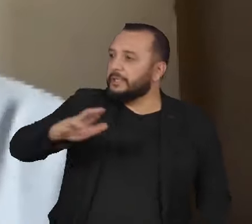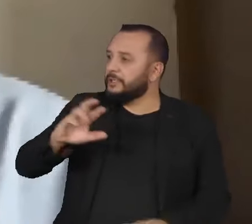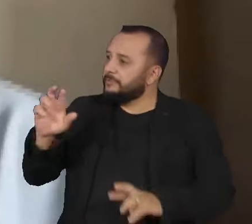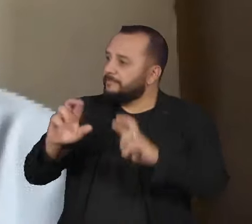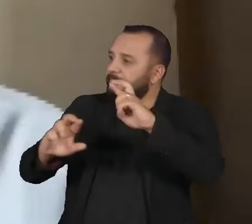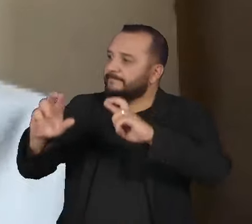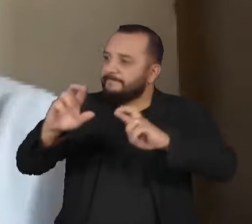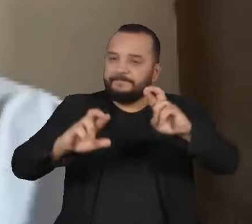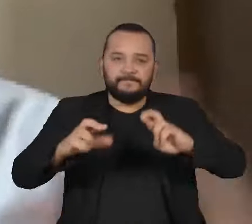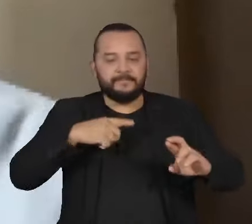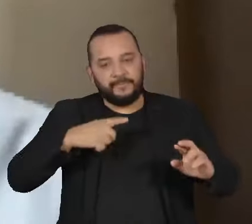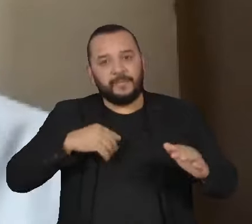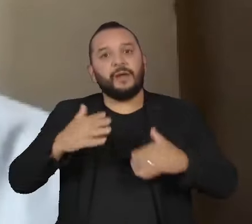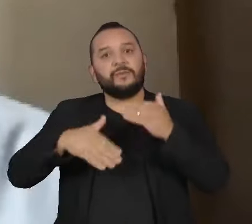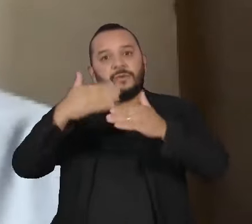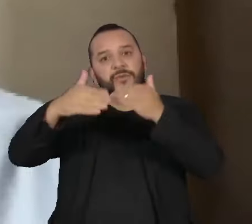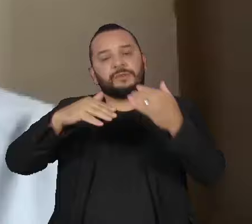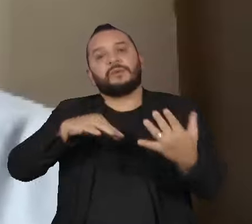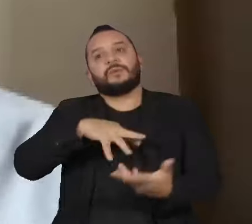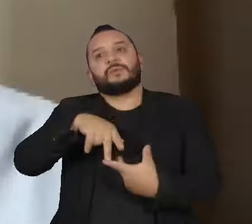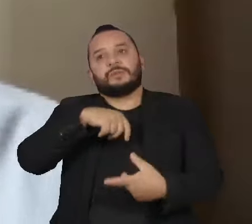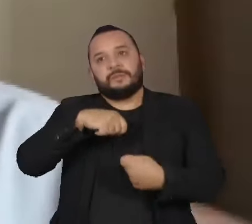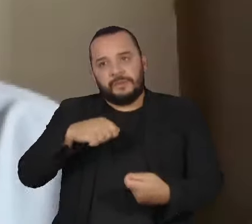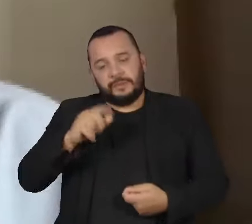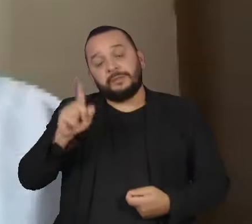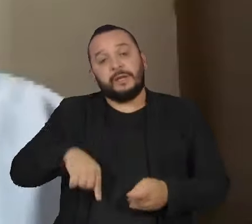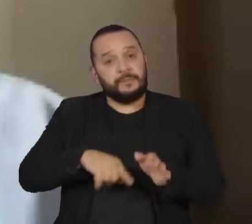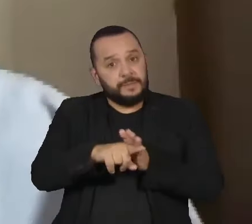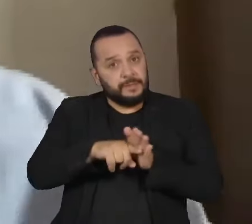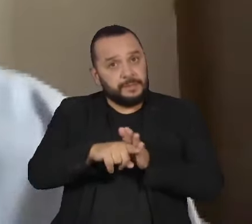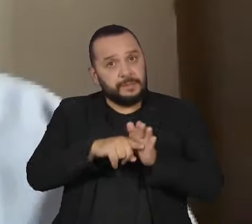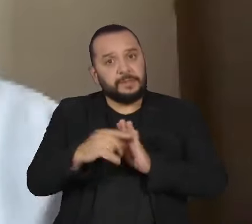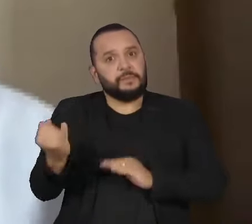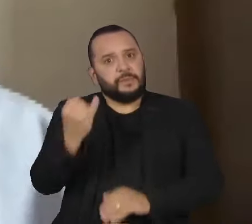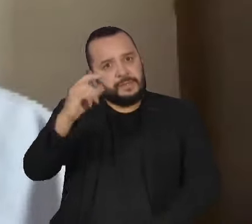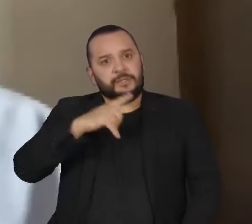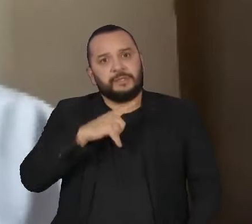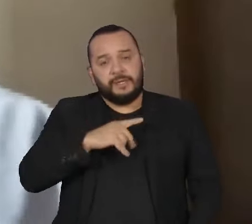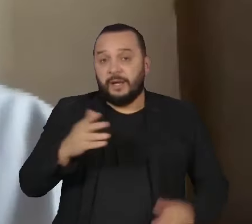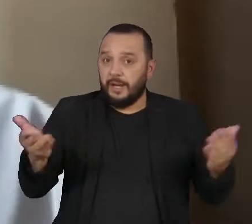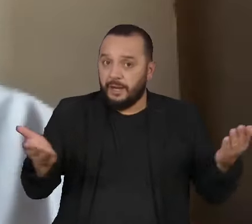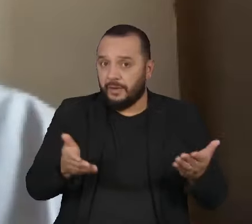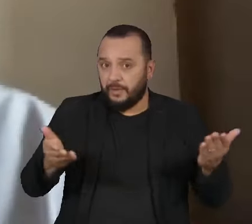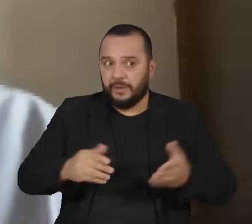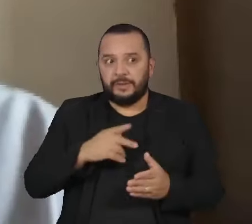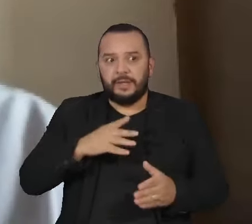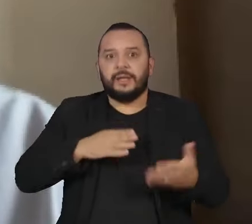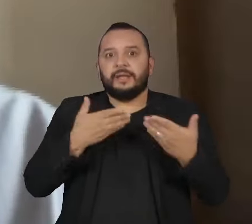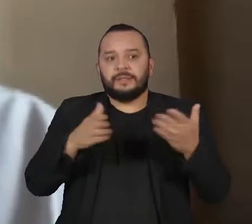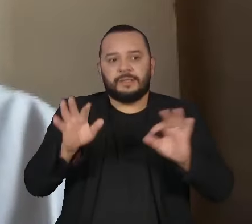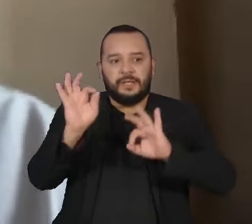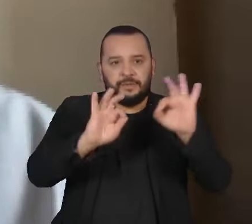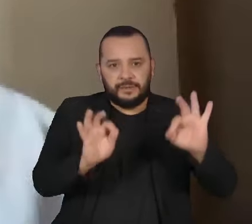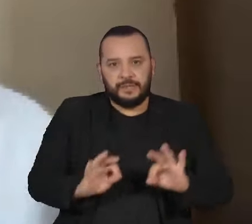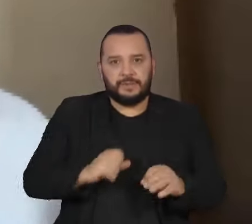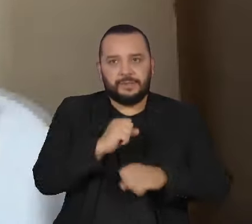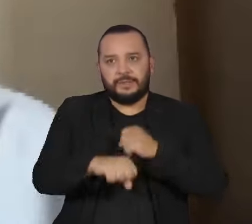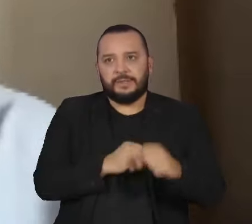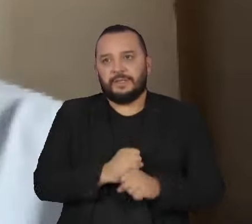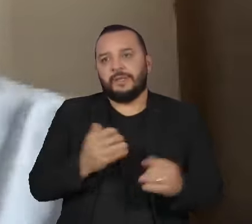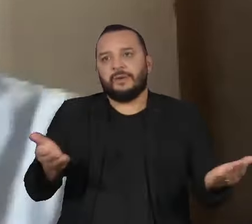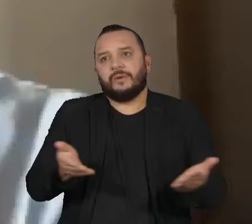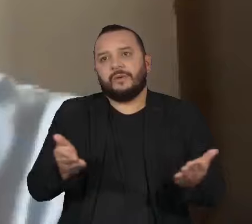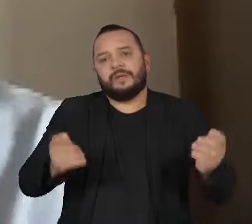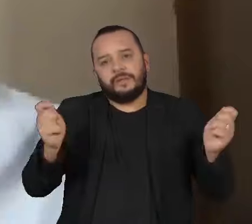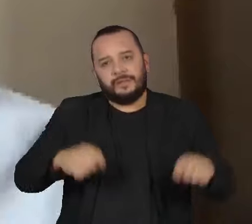anualmente, que é o que o índice proporciona e nós estamos lançando ele agora, essa atualização dele esse ano, isso